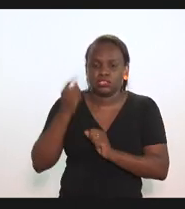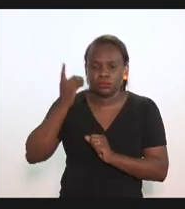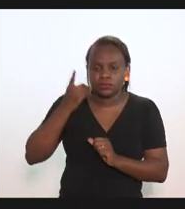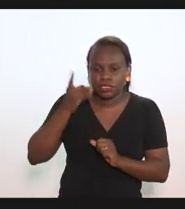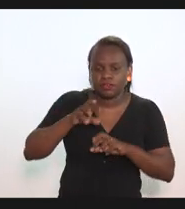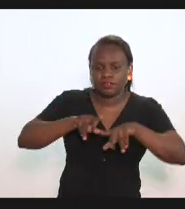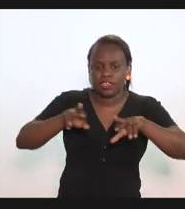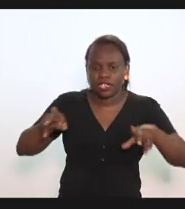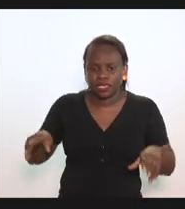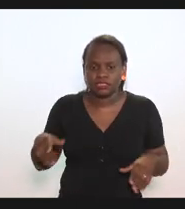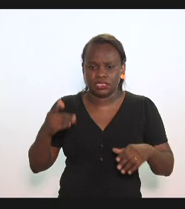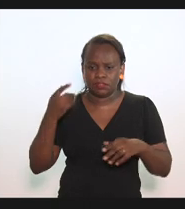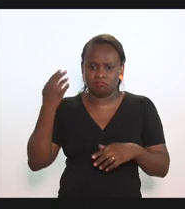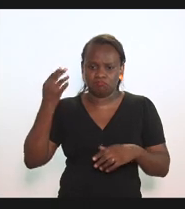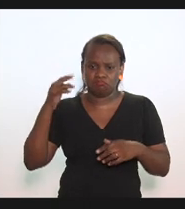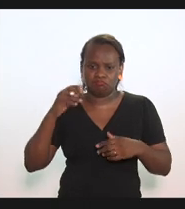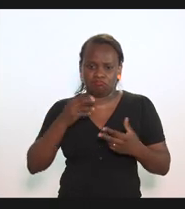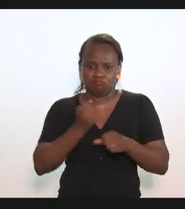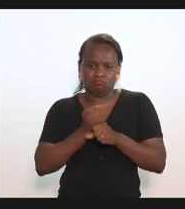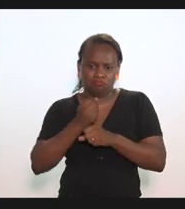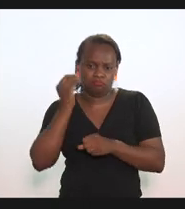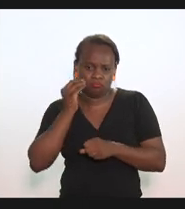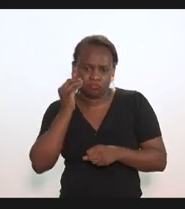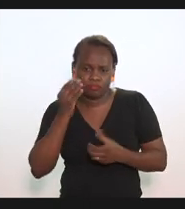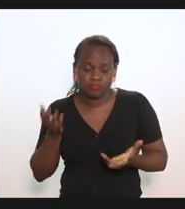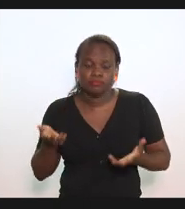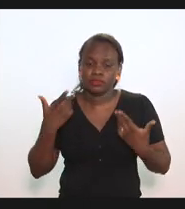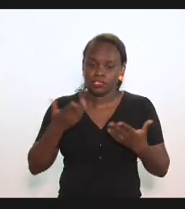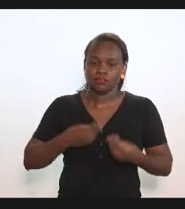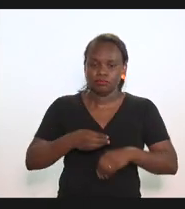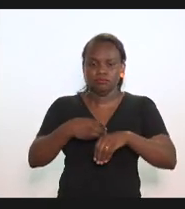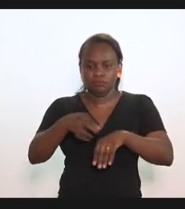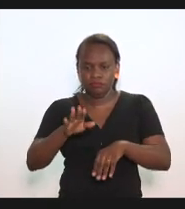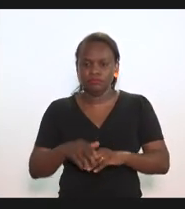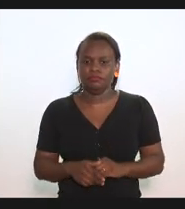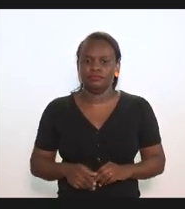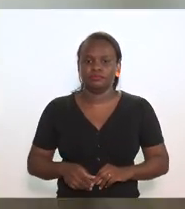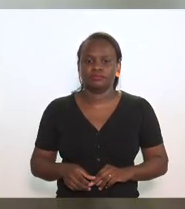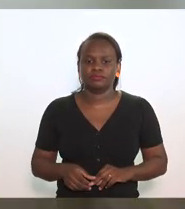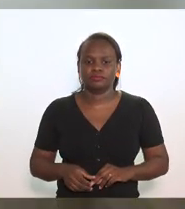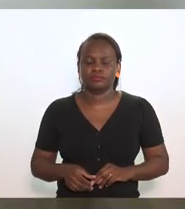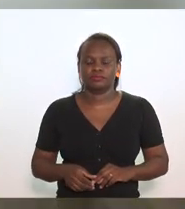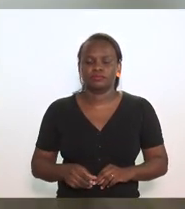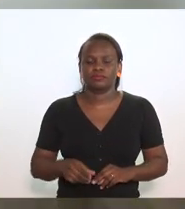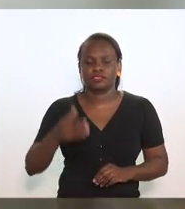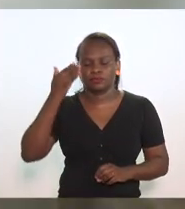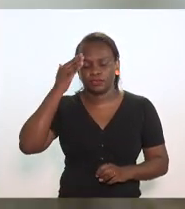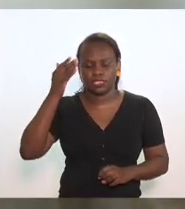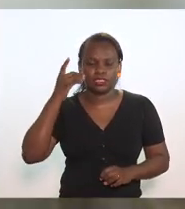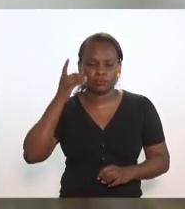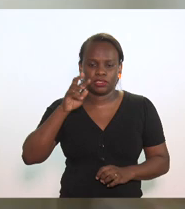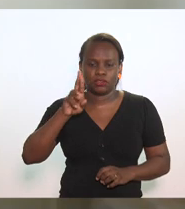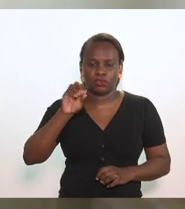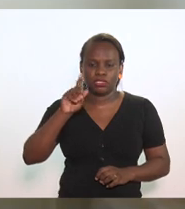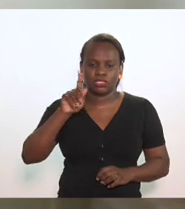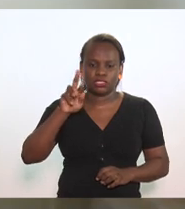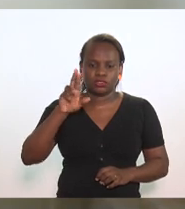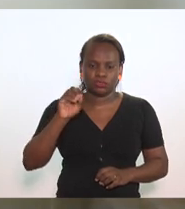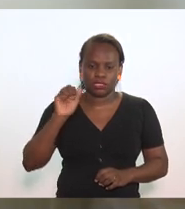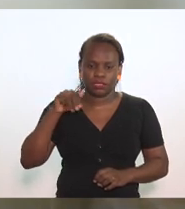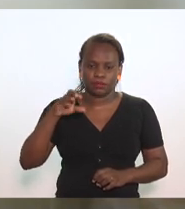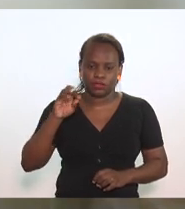deputados da sua envergadura então é nesse sentido que eu encaminho senhor presidente obrigado deputado Rodrigo Amorim